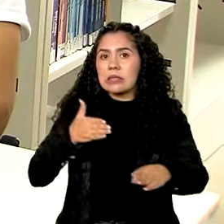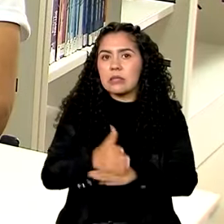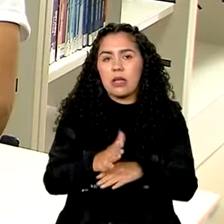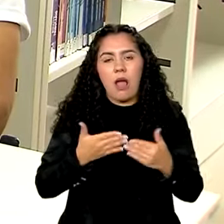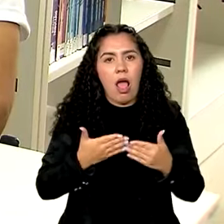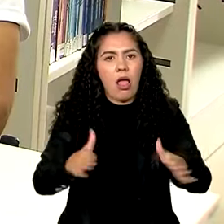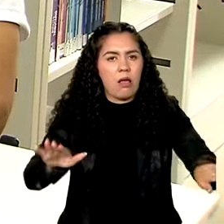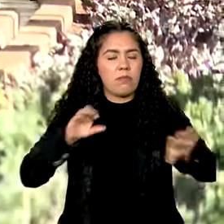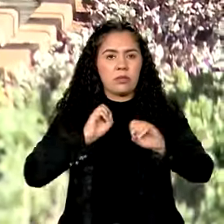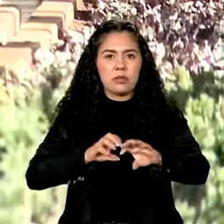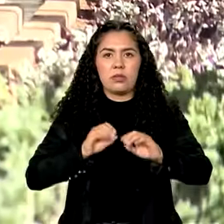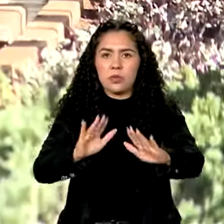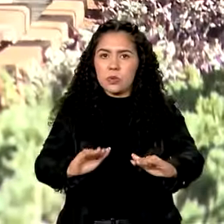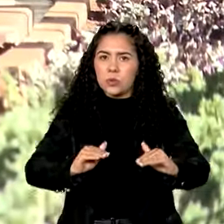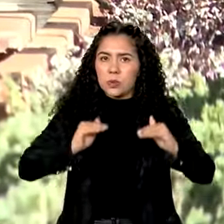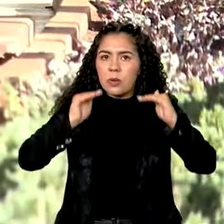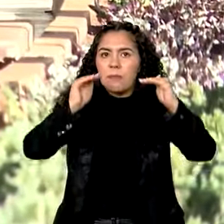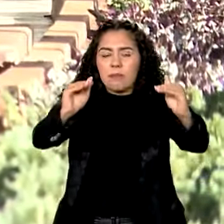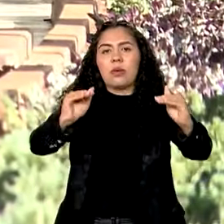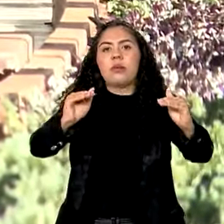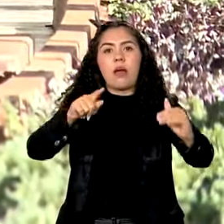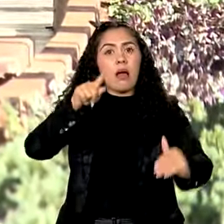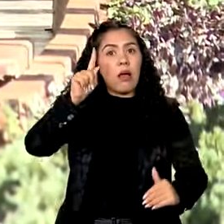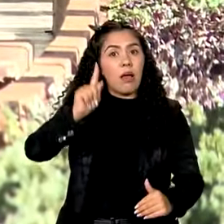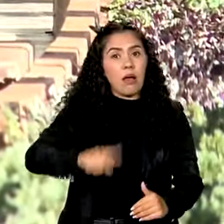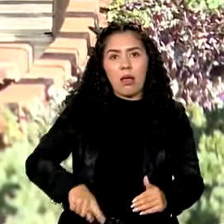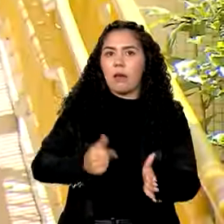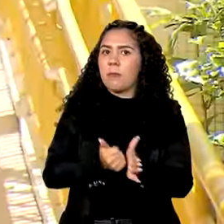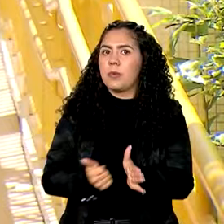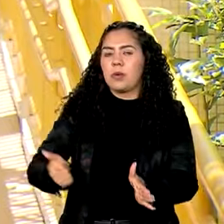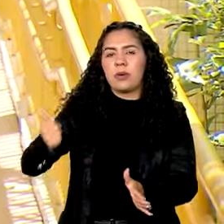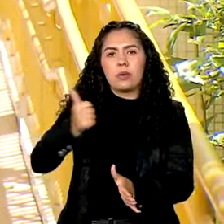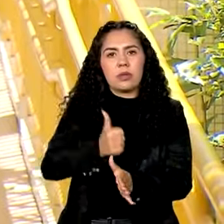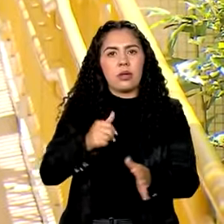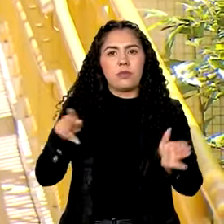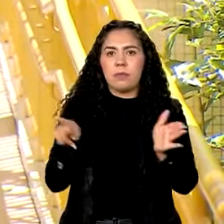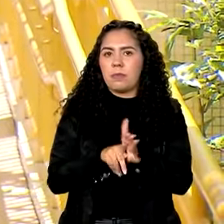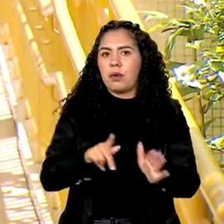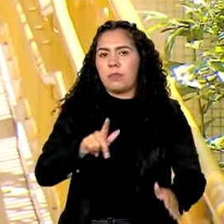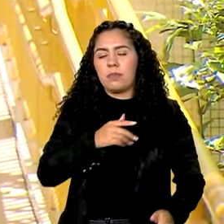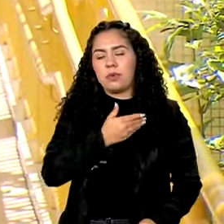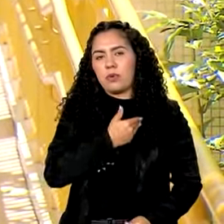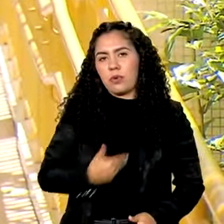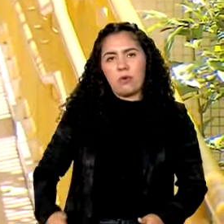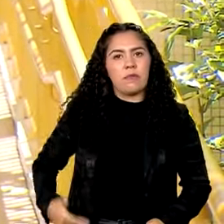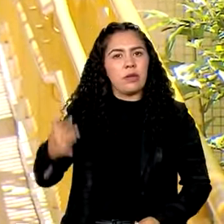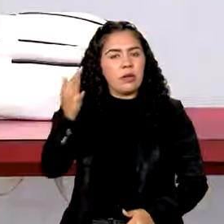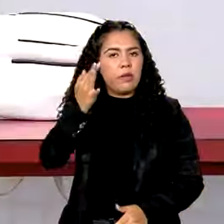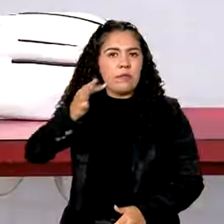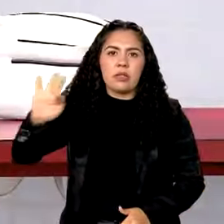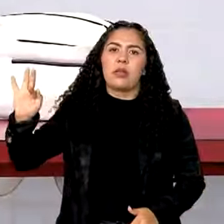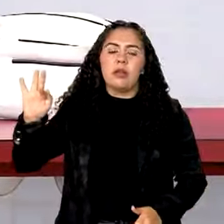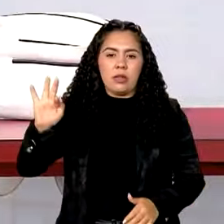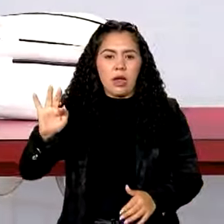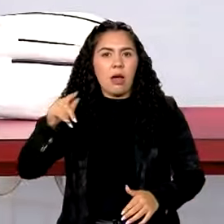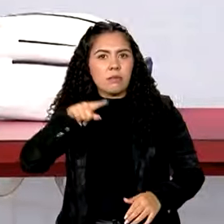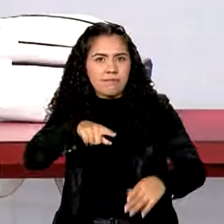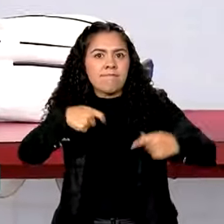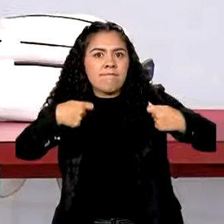educação superior é uma das prioridades do governo federal, que vê a importância dessas